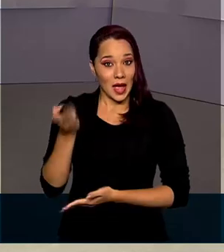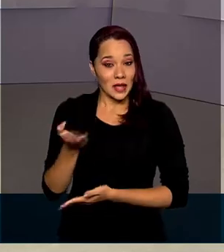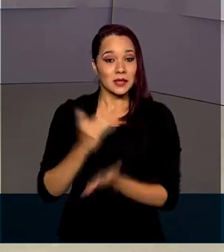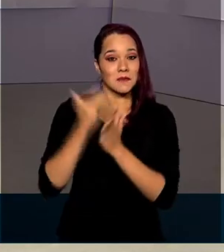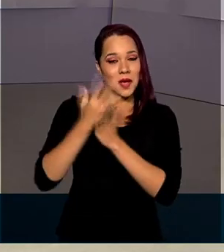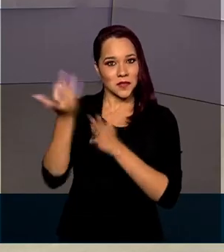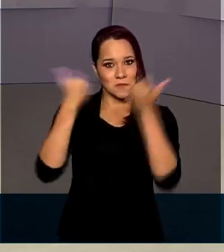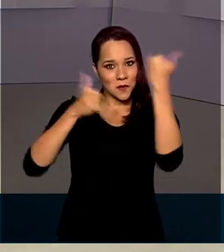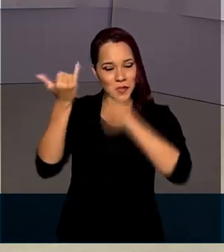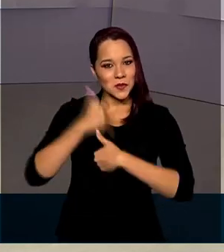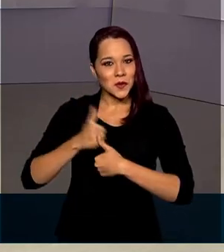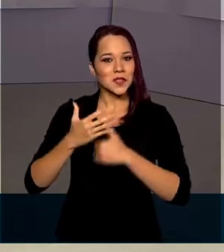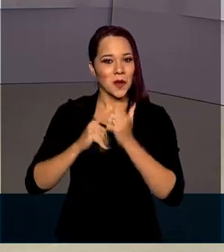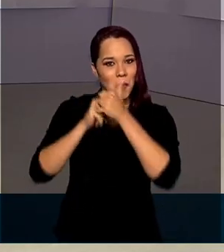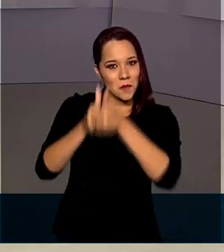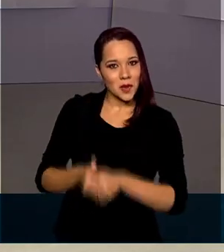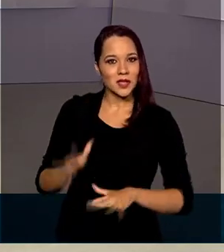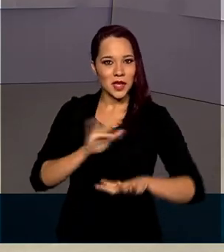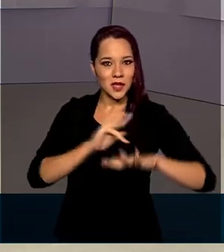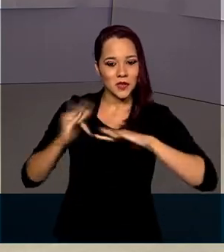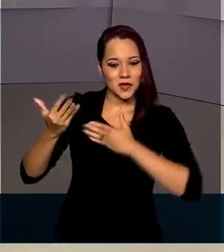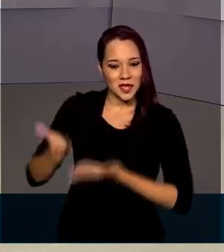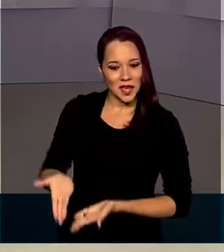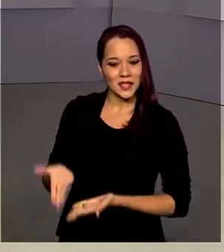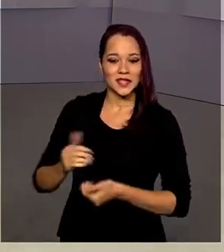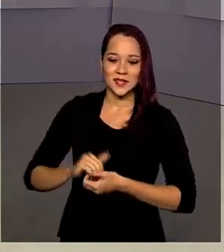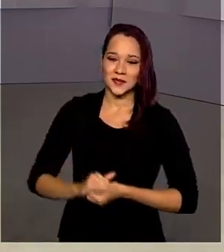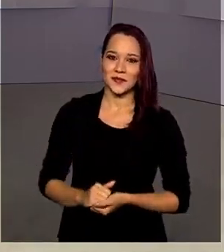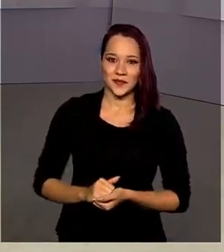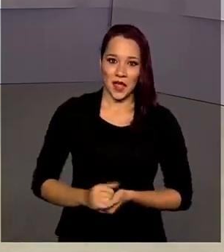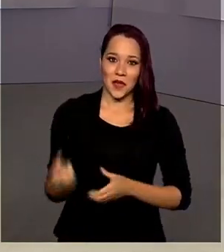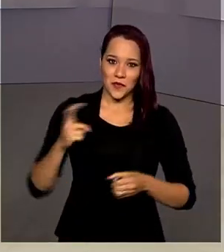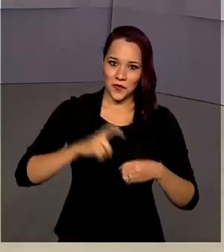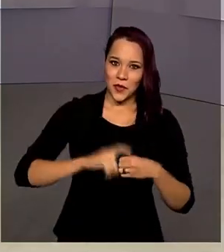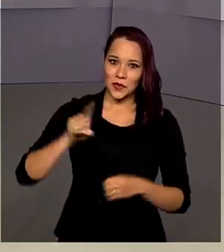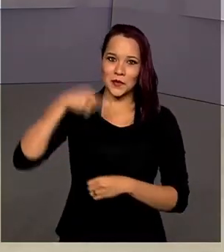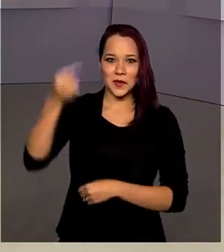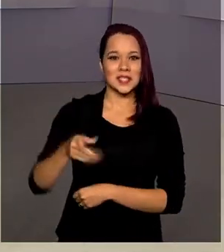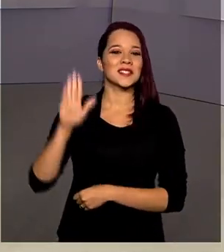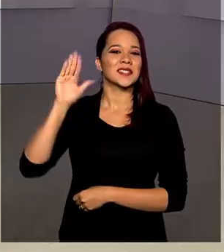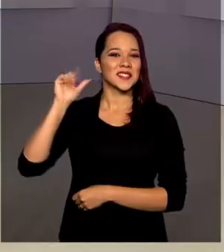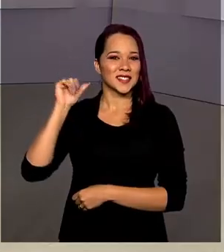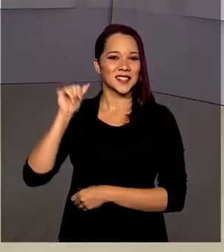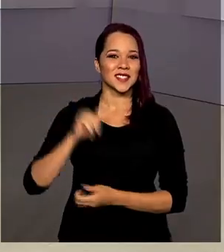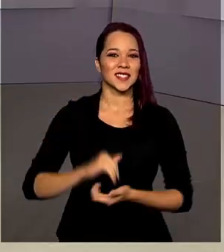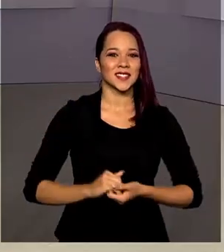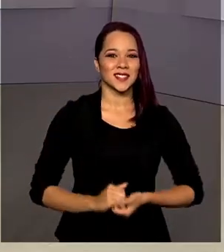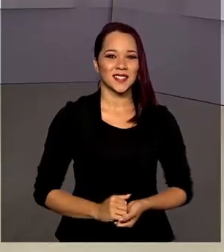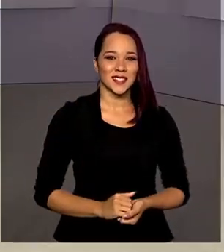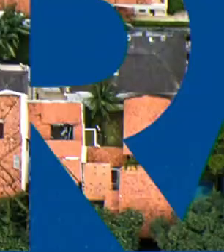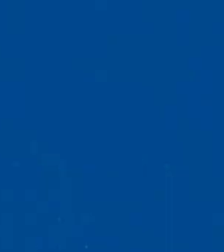notícias você confere seguindo as nossas redes sociais. Eu volto na próxima edição. Até lá!